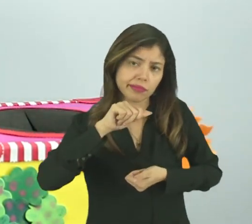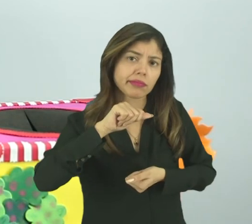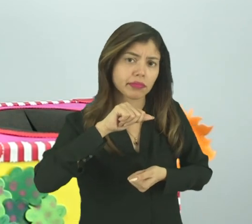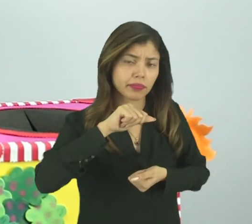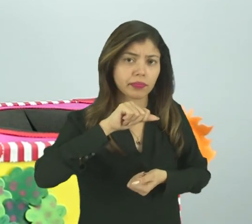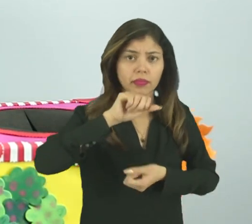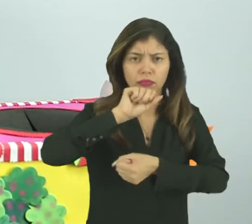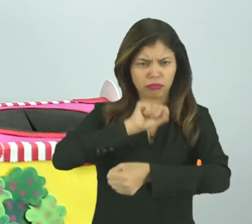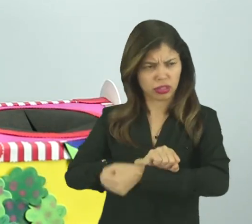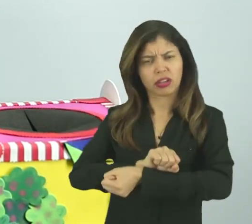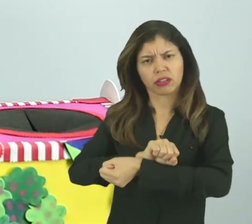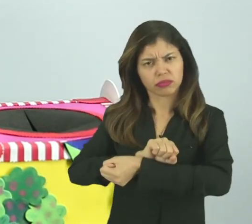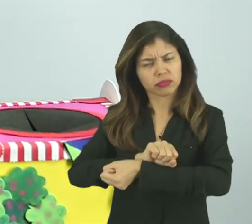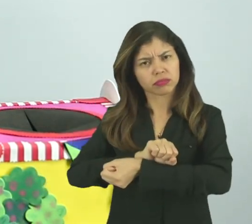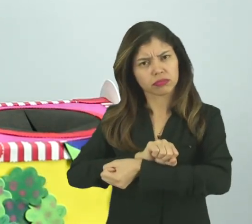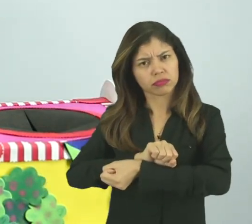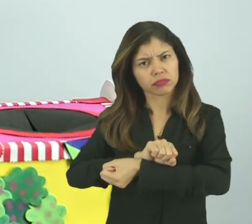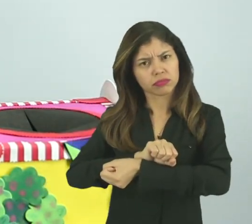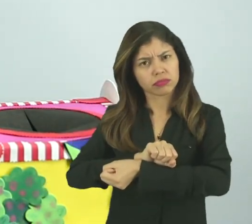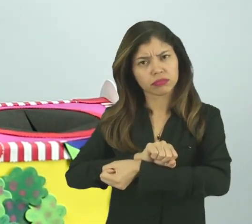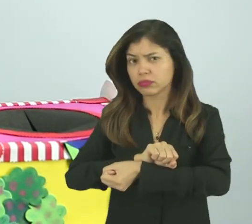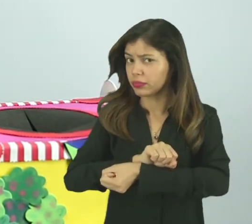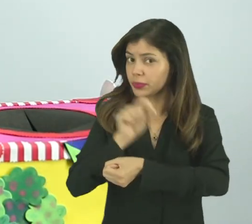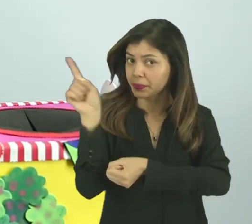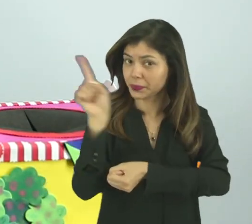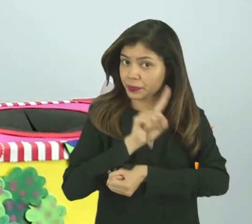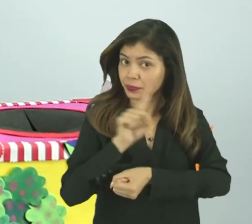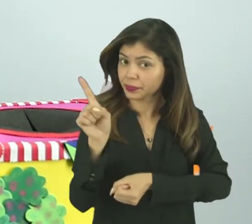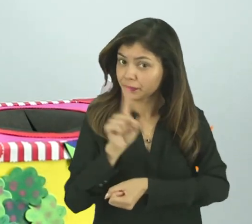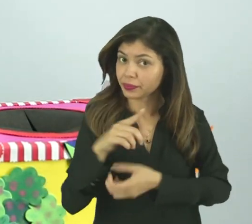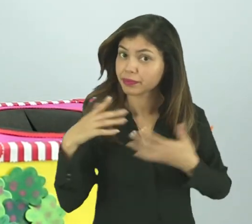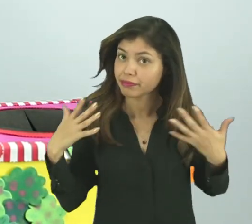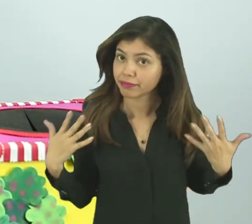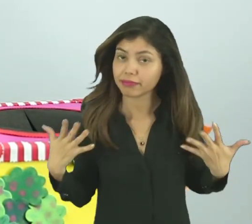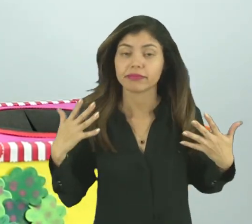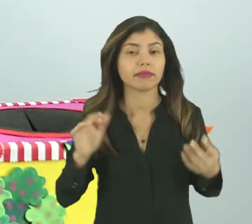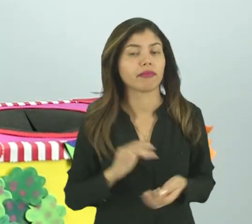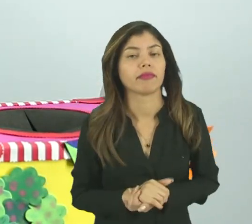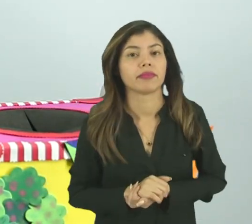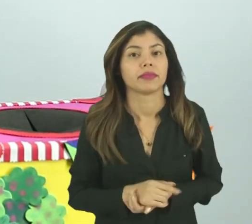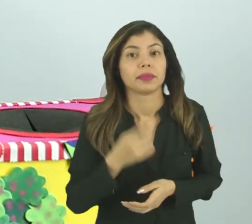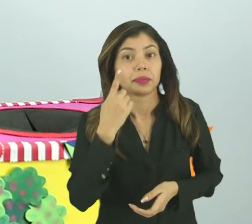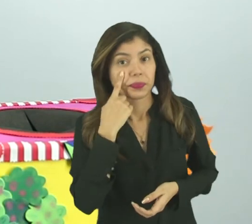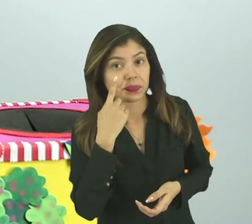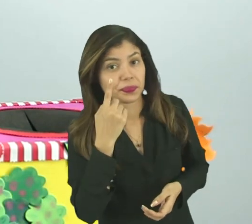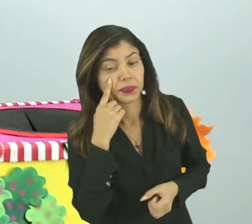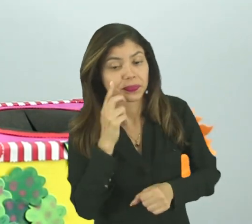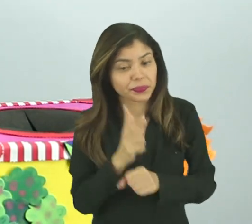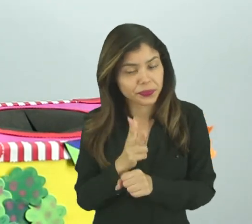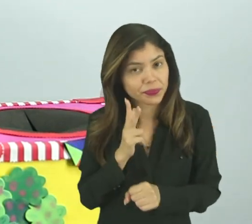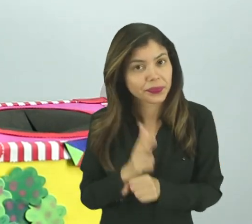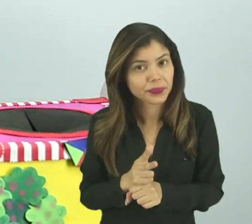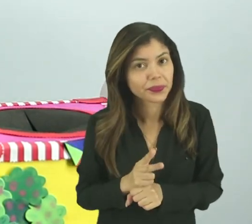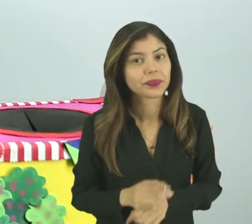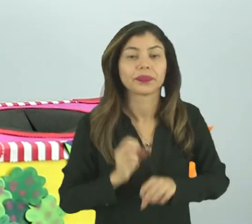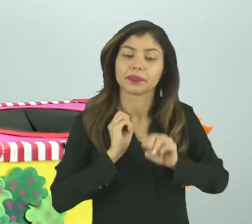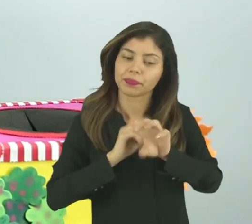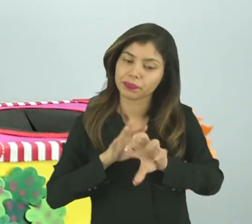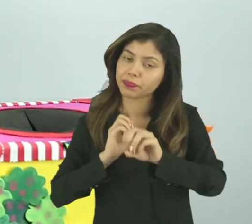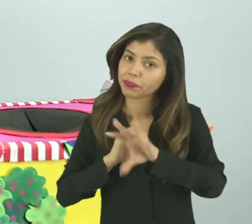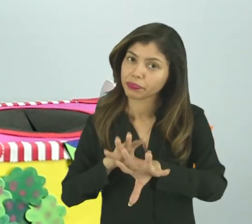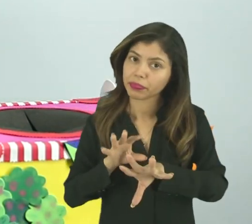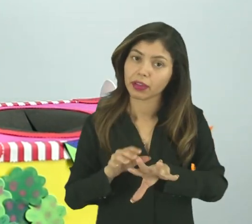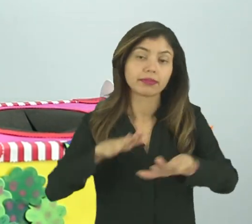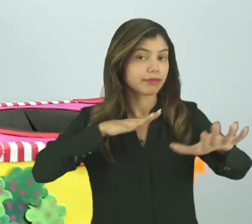fica paradinho? Não, não é? Com o show da luna, ela nos ensinou que